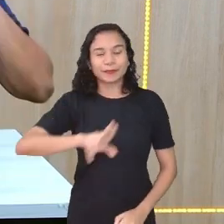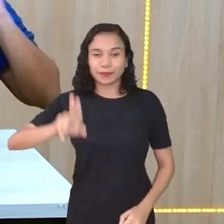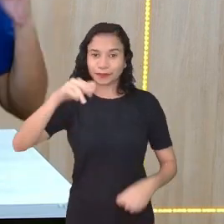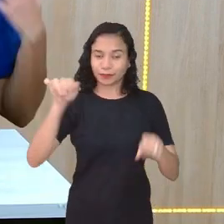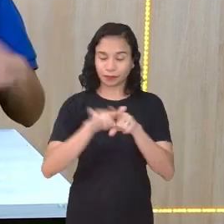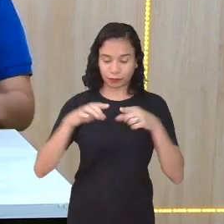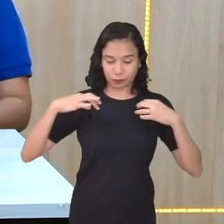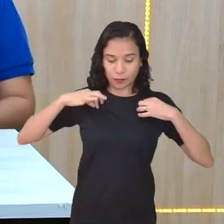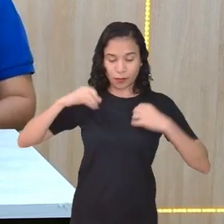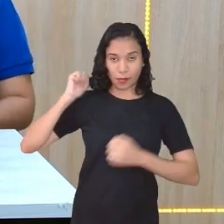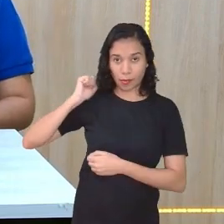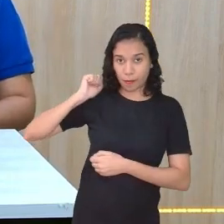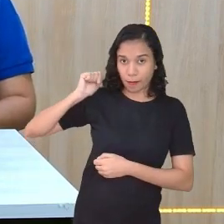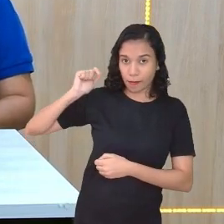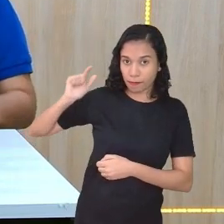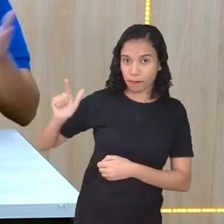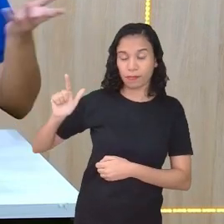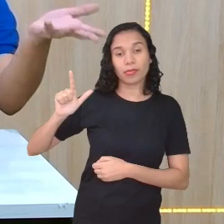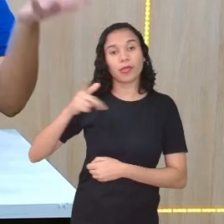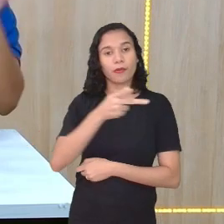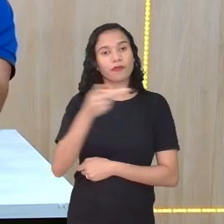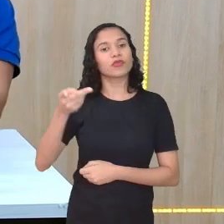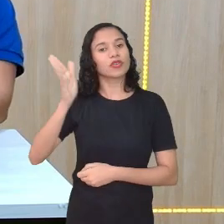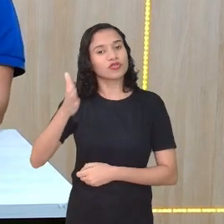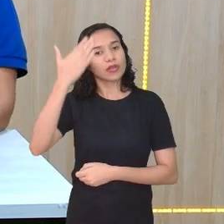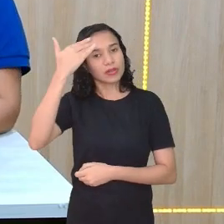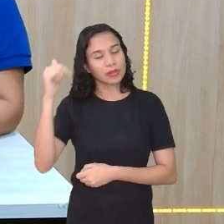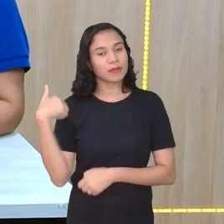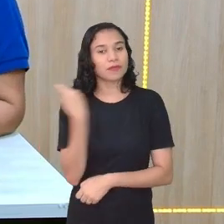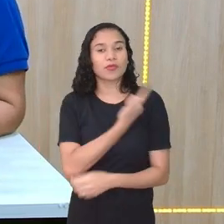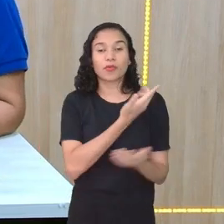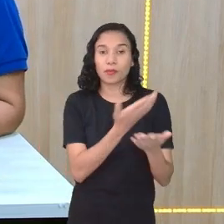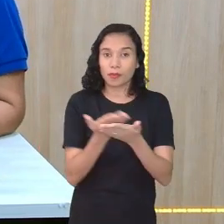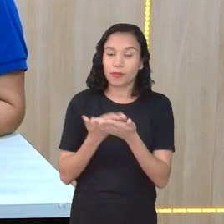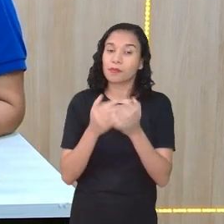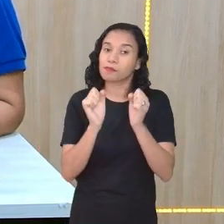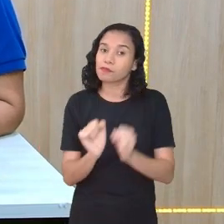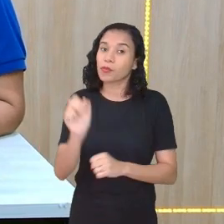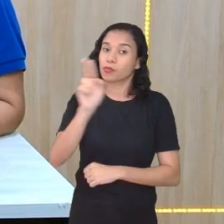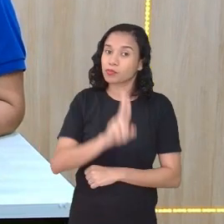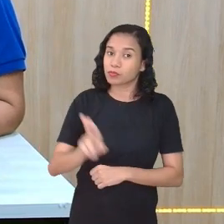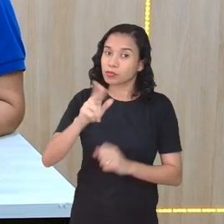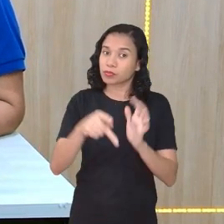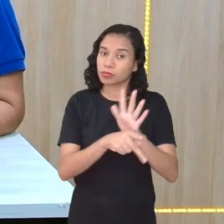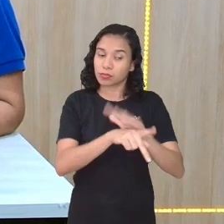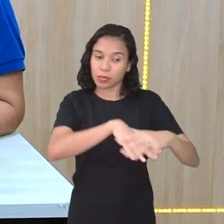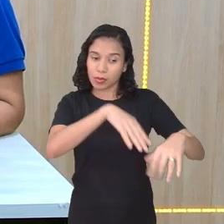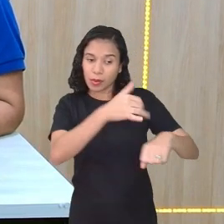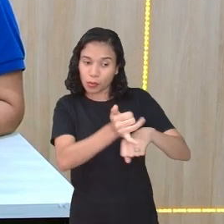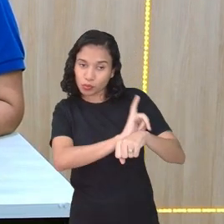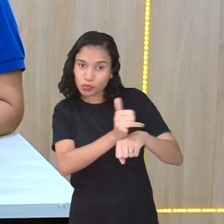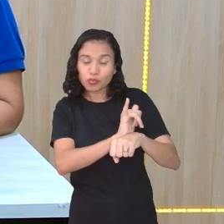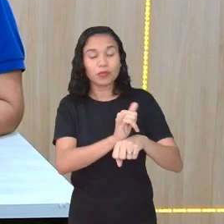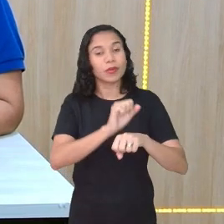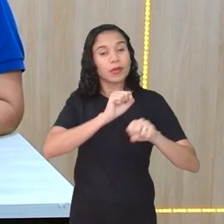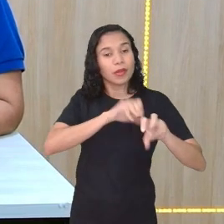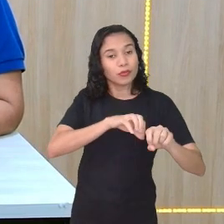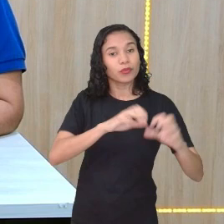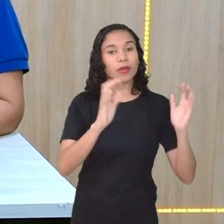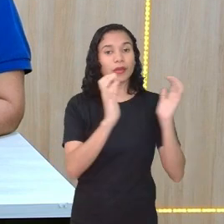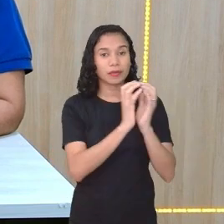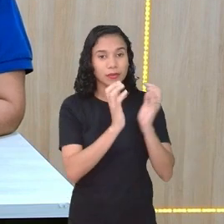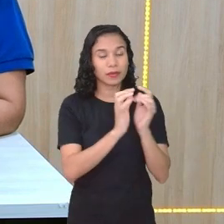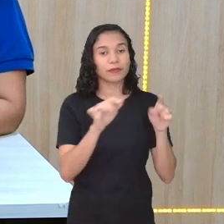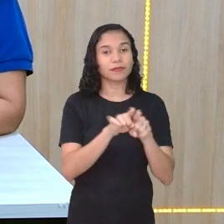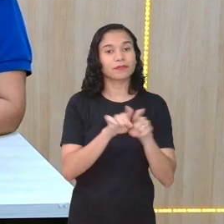uma blusa azul. Como vocês sabem, nossas aulas podem ser acessadas tanto pelo nosso canal do YouTube Educa Recife,